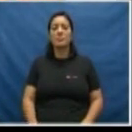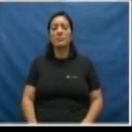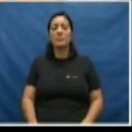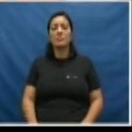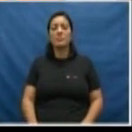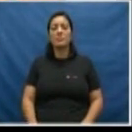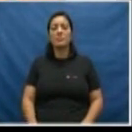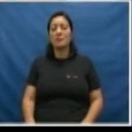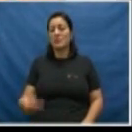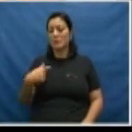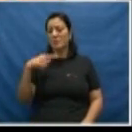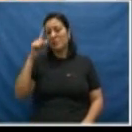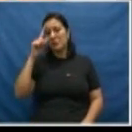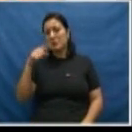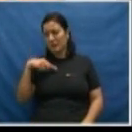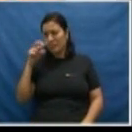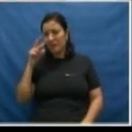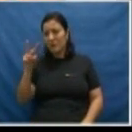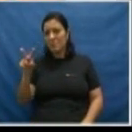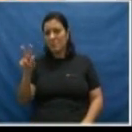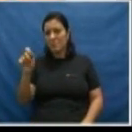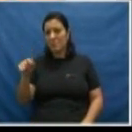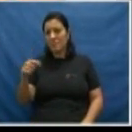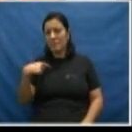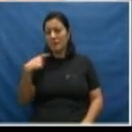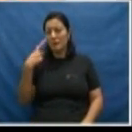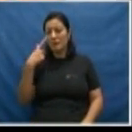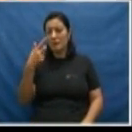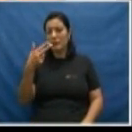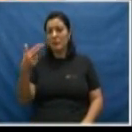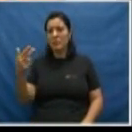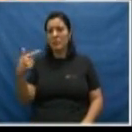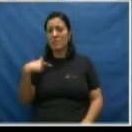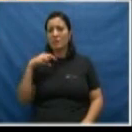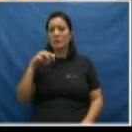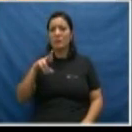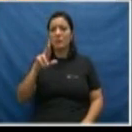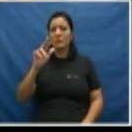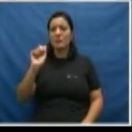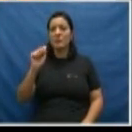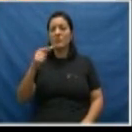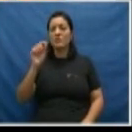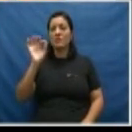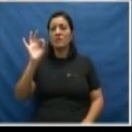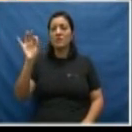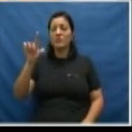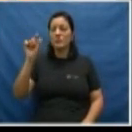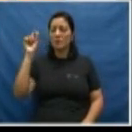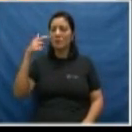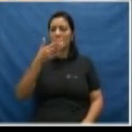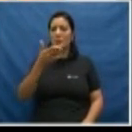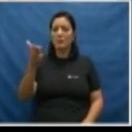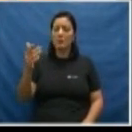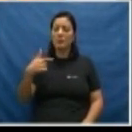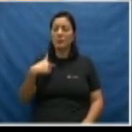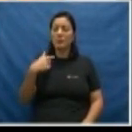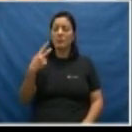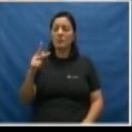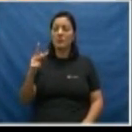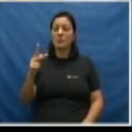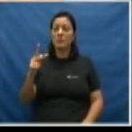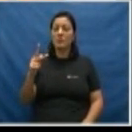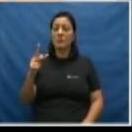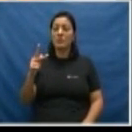Aqui, não sei se vocês conseguem ver, mas é uma das figuras que a Maura destacou na sua